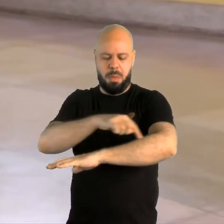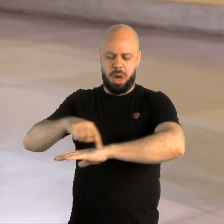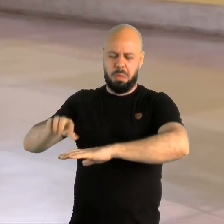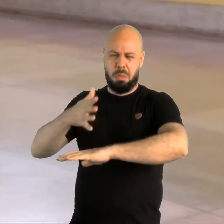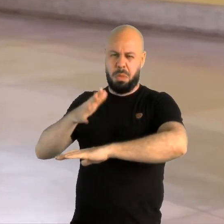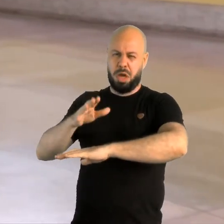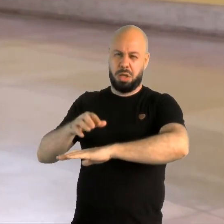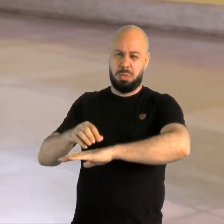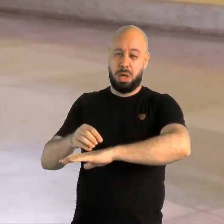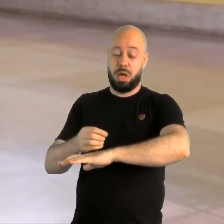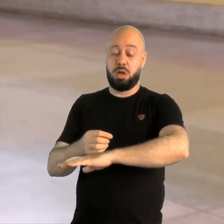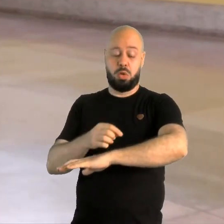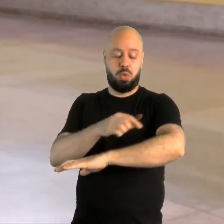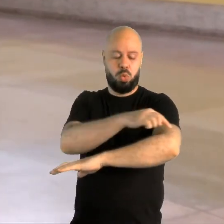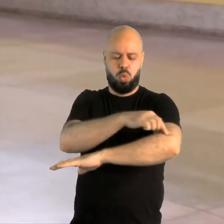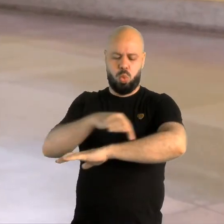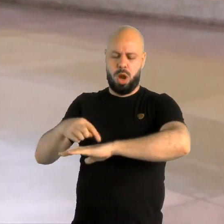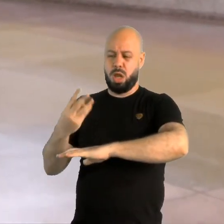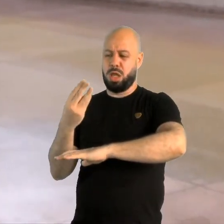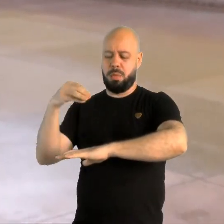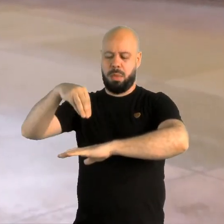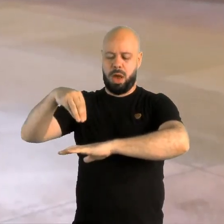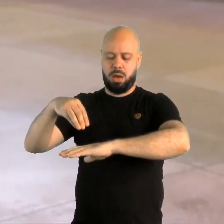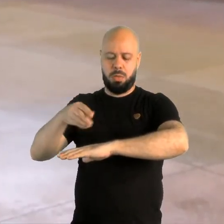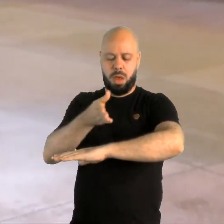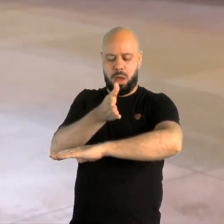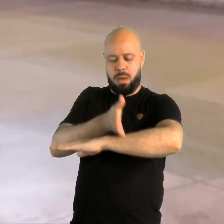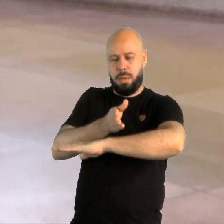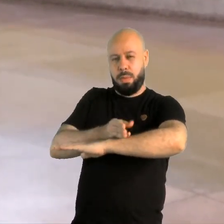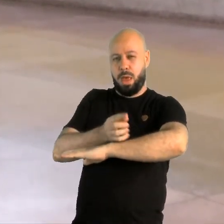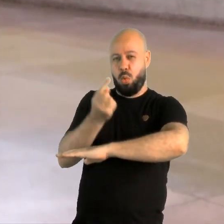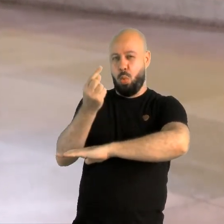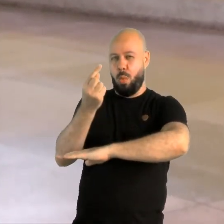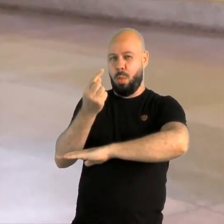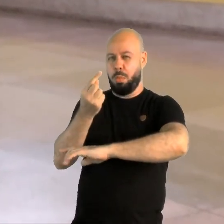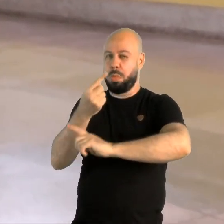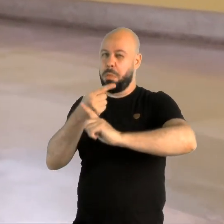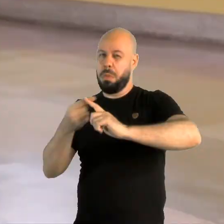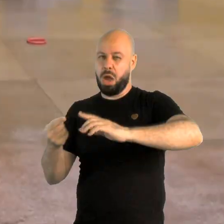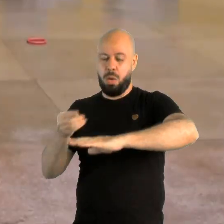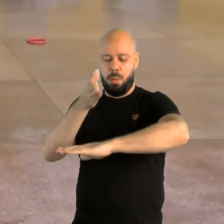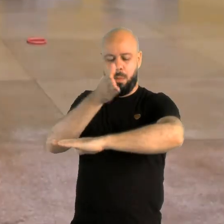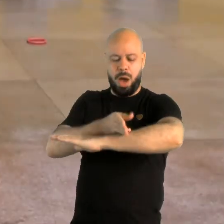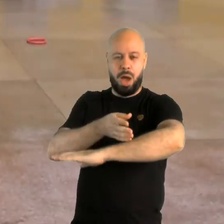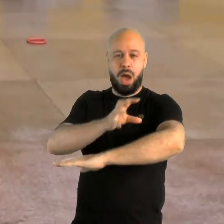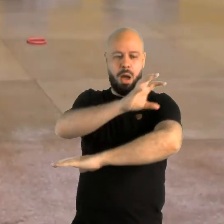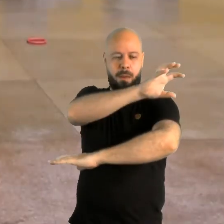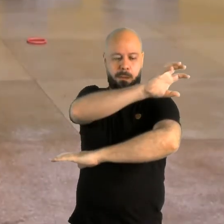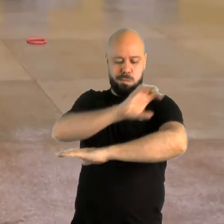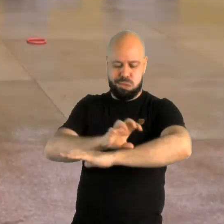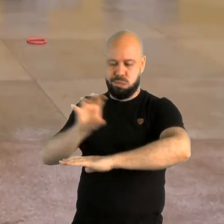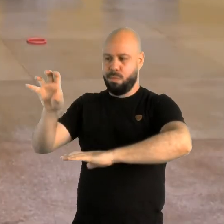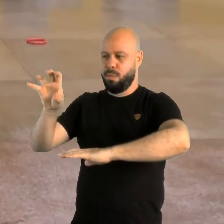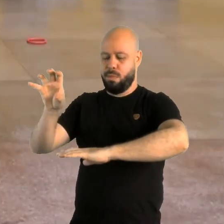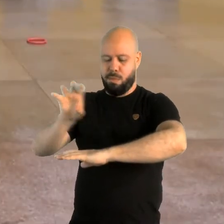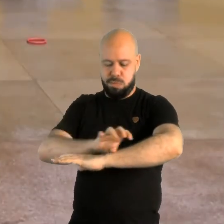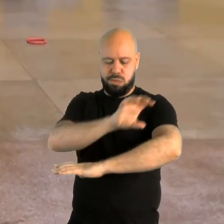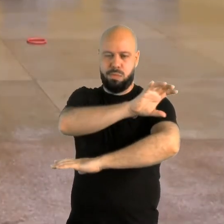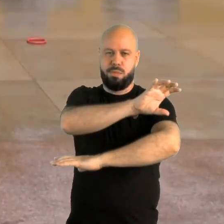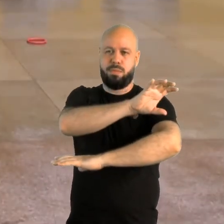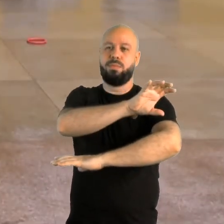chão, colega. Ok? Peito, chão,